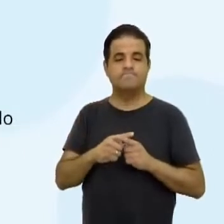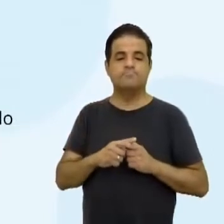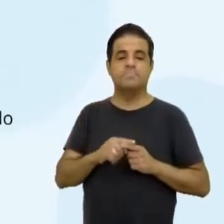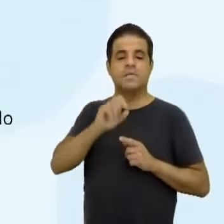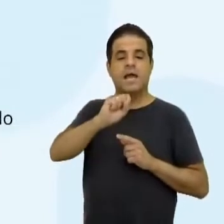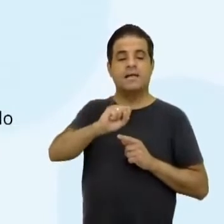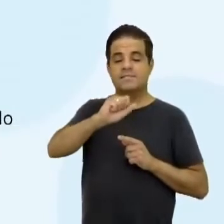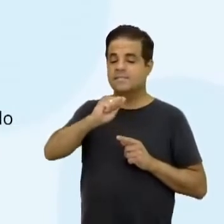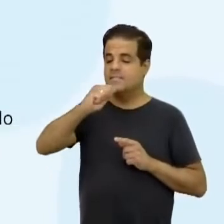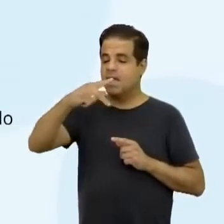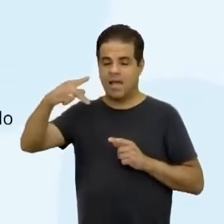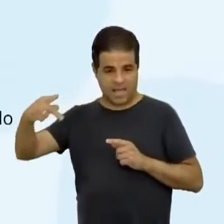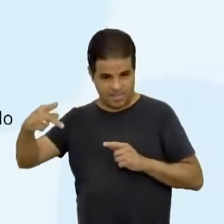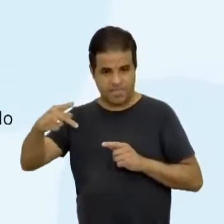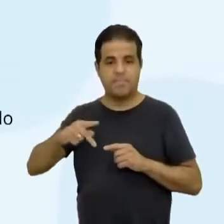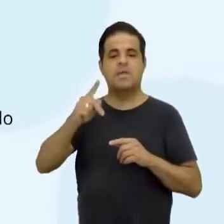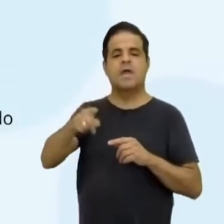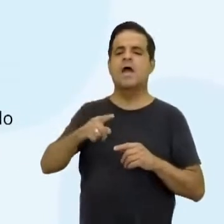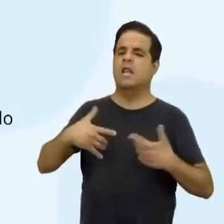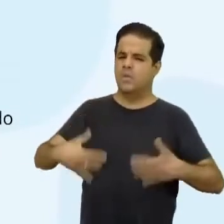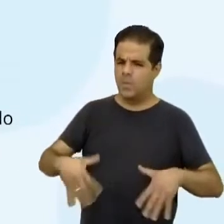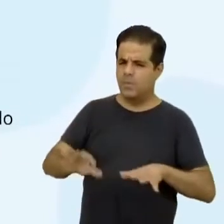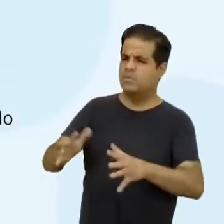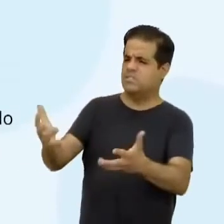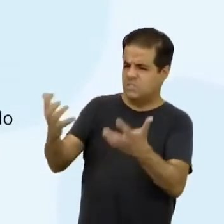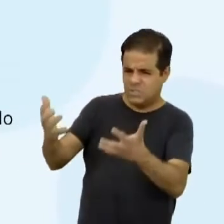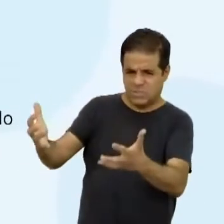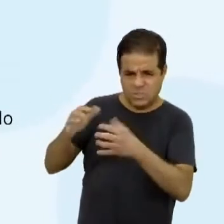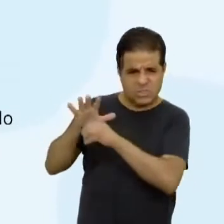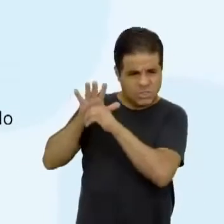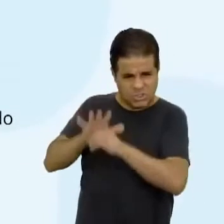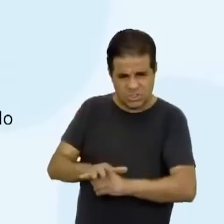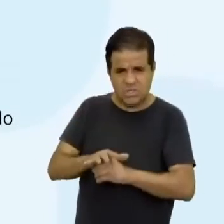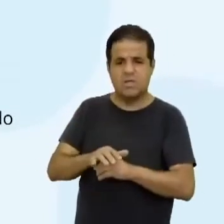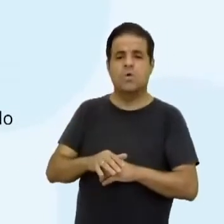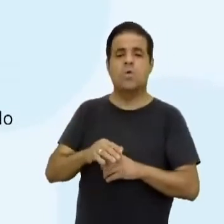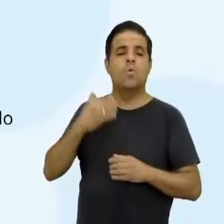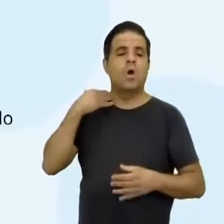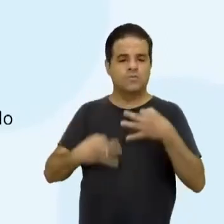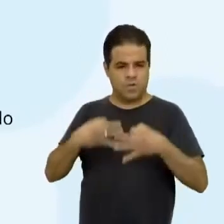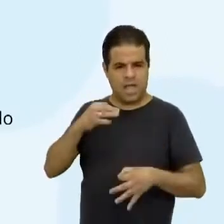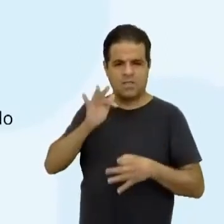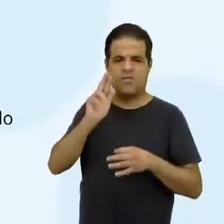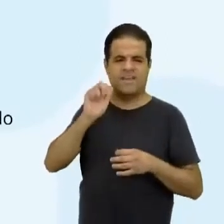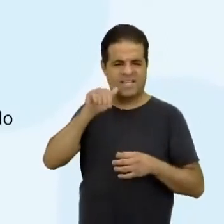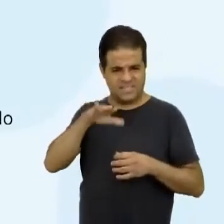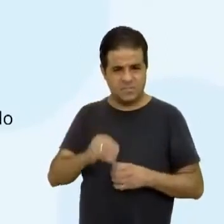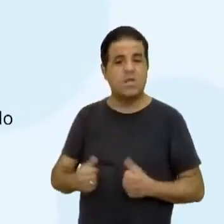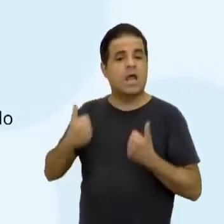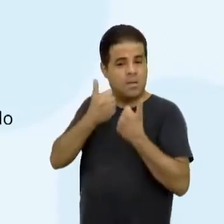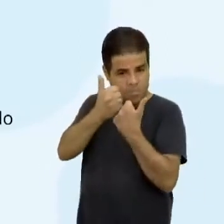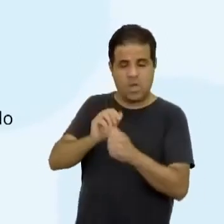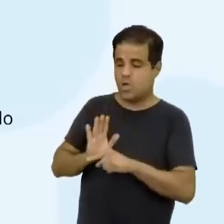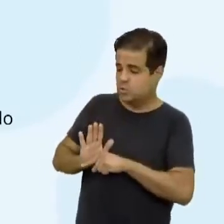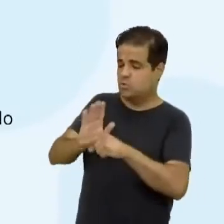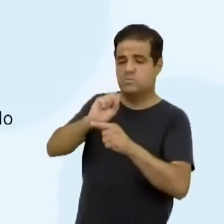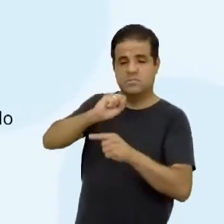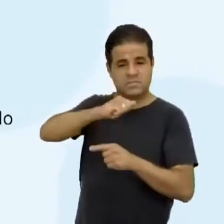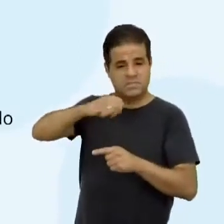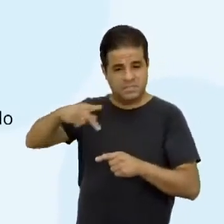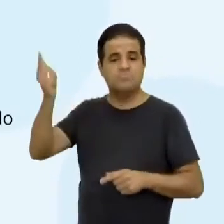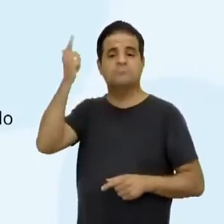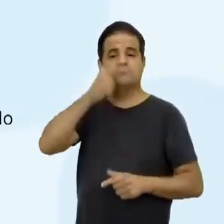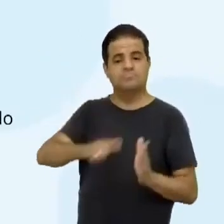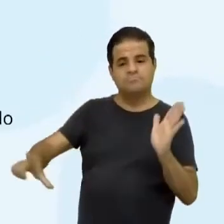a SAP, ela sofre represálias dos proprietários da região. O advogado Francisco Julião apoia a SAP e consegue